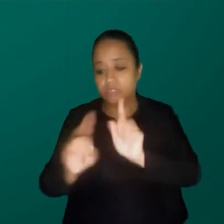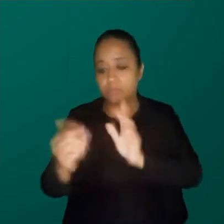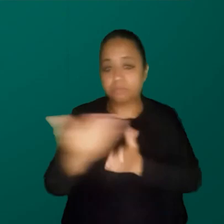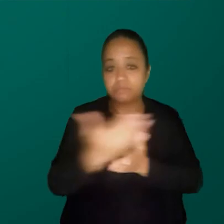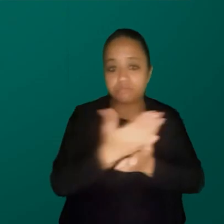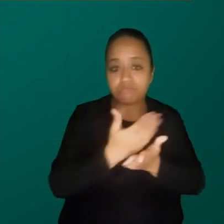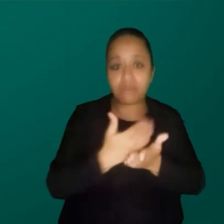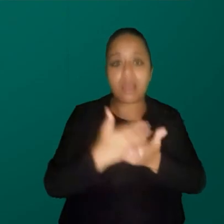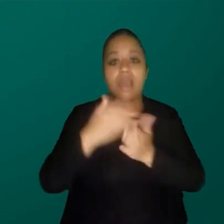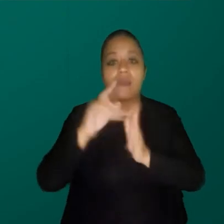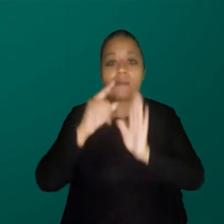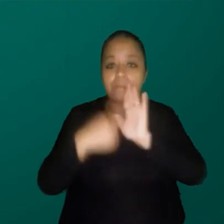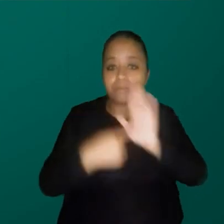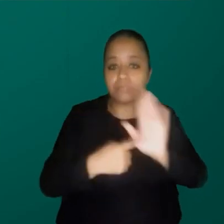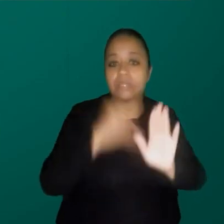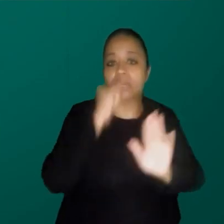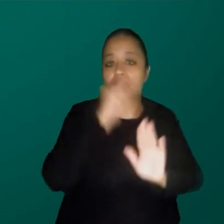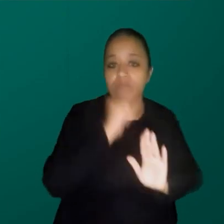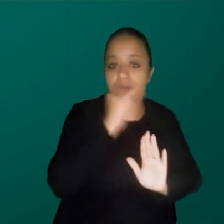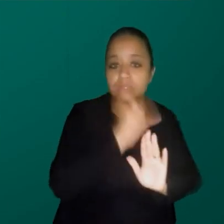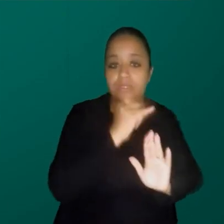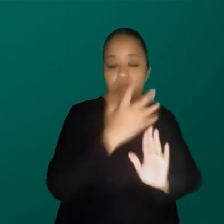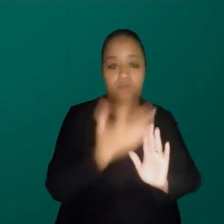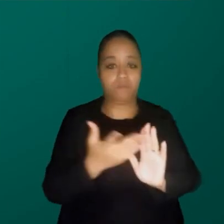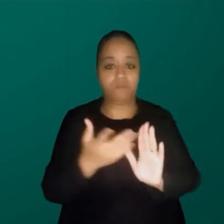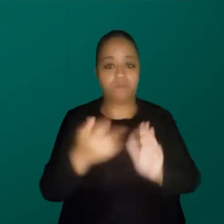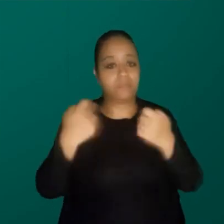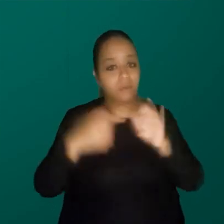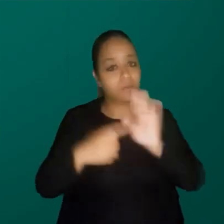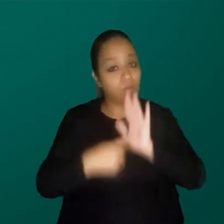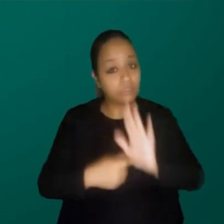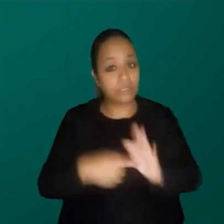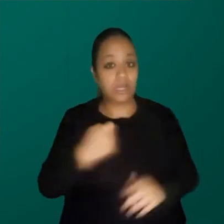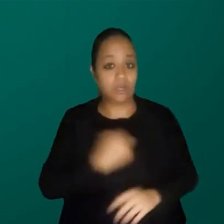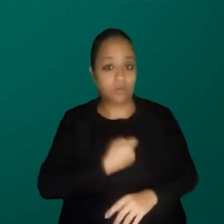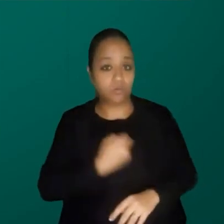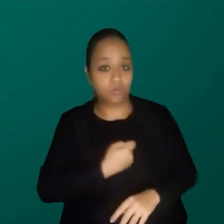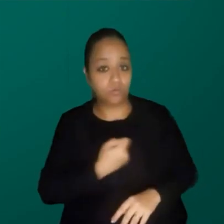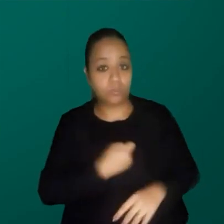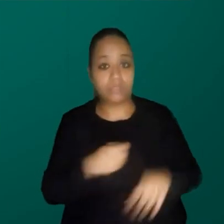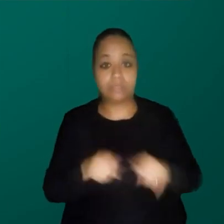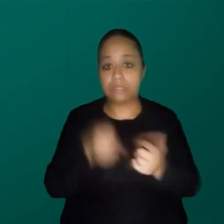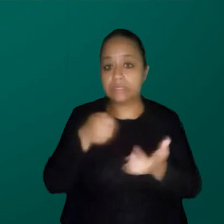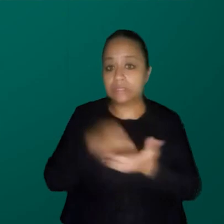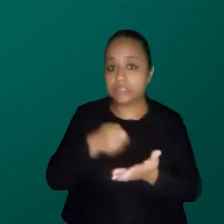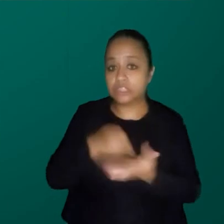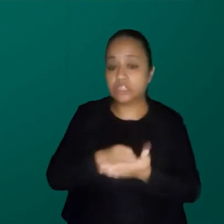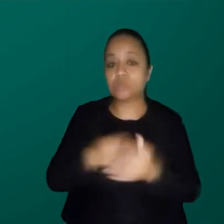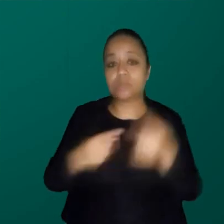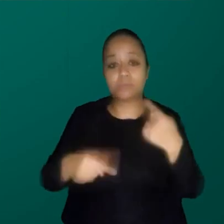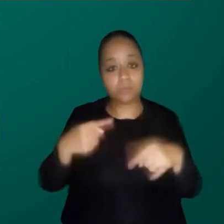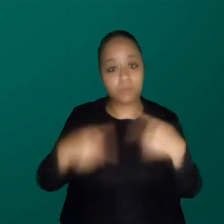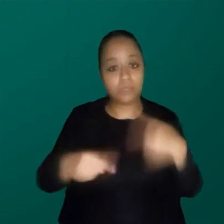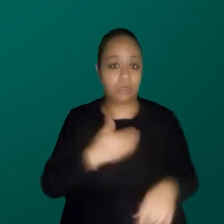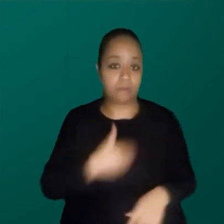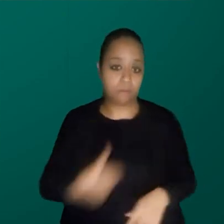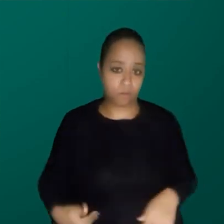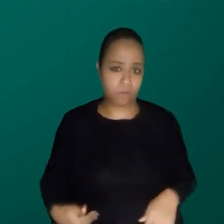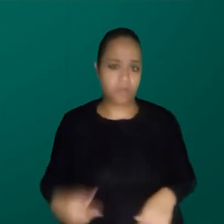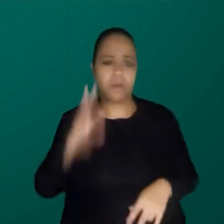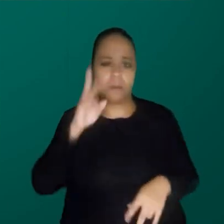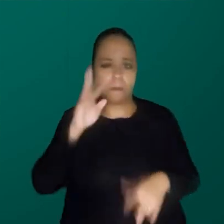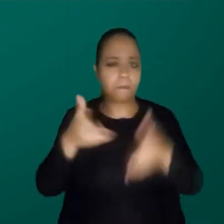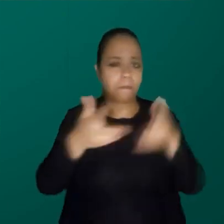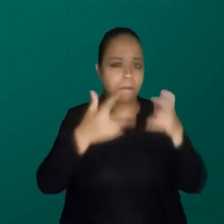esses dados bem, para fazer direitinho. E a gente precisa mostrar os números e exigir políticas públicas. E a gente está vendo algumas